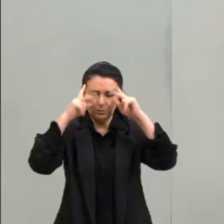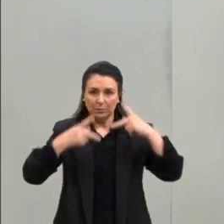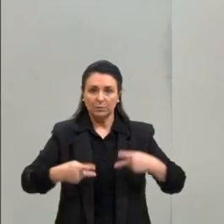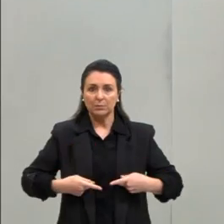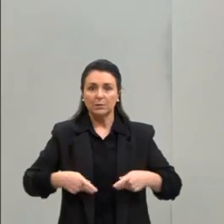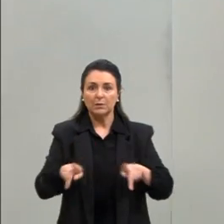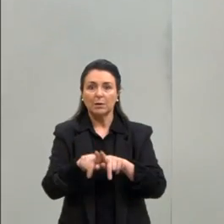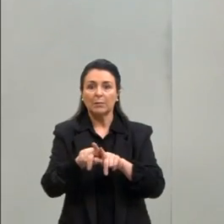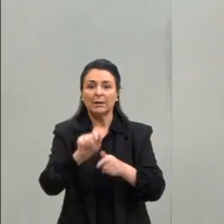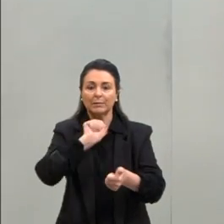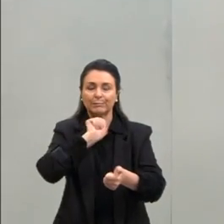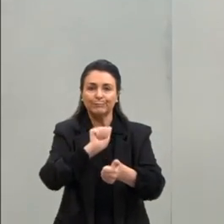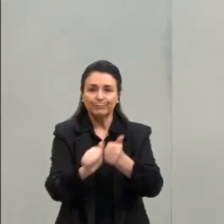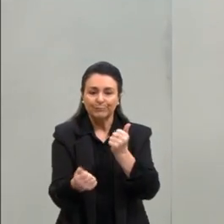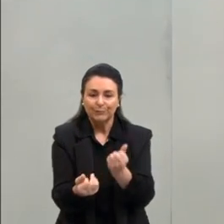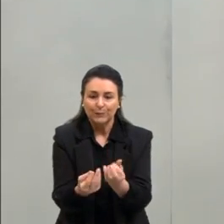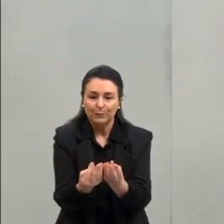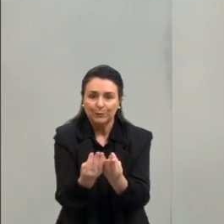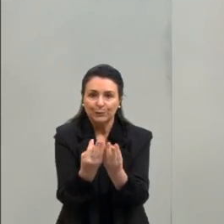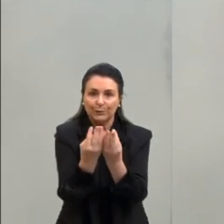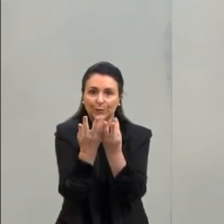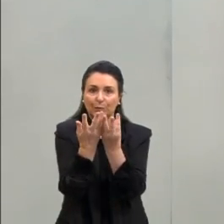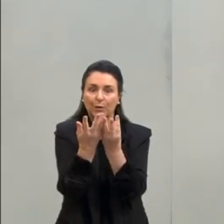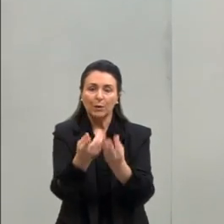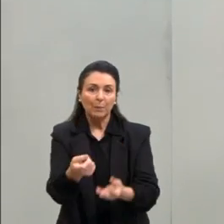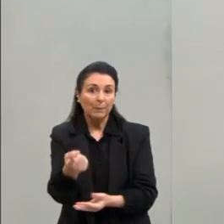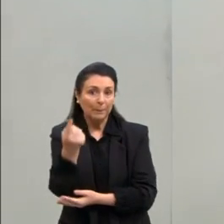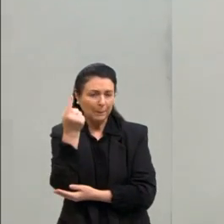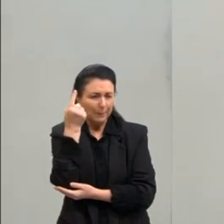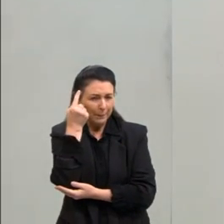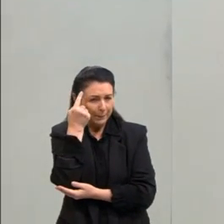Neolítico. Nós pensamos que nesse período